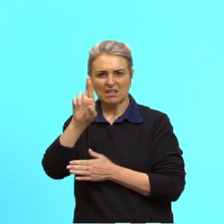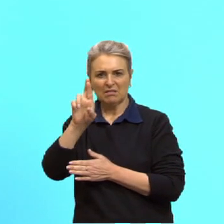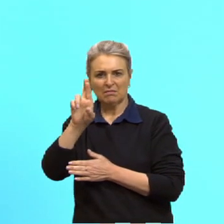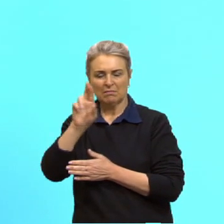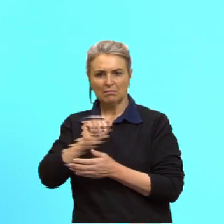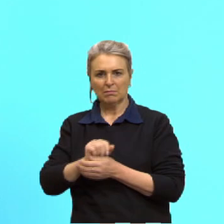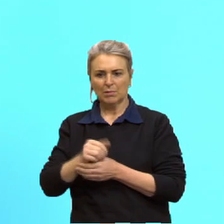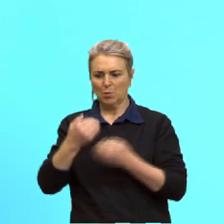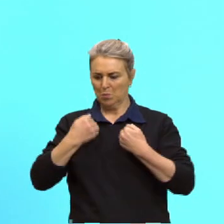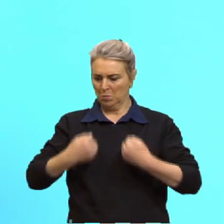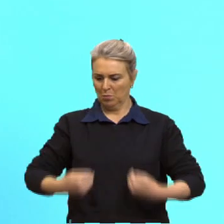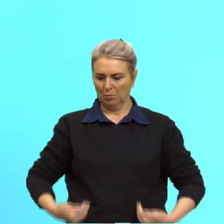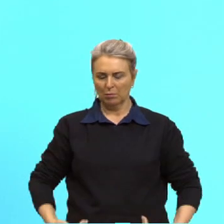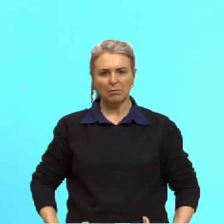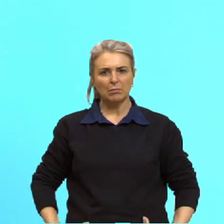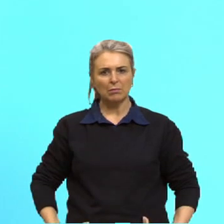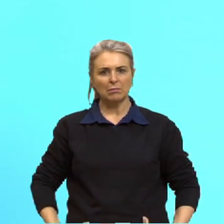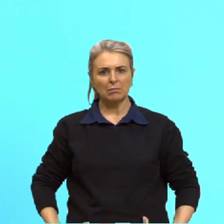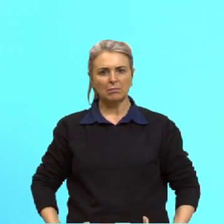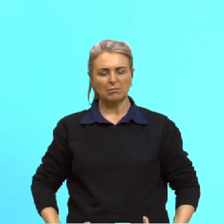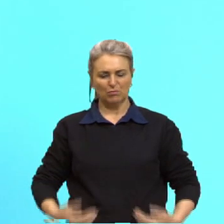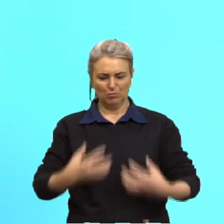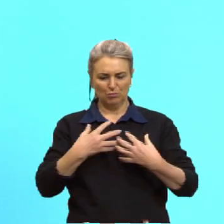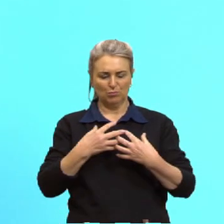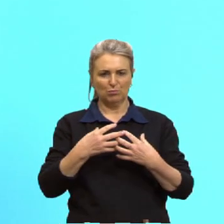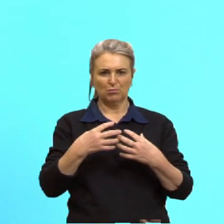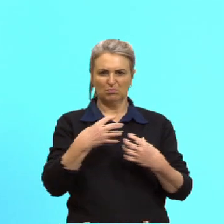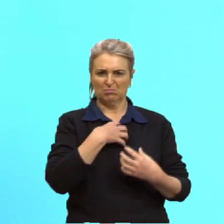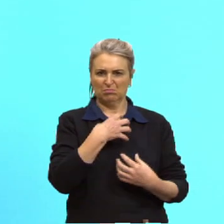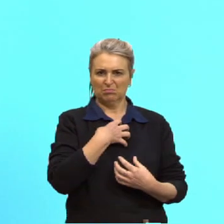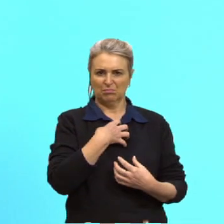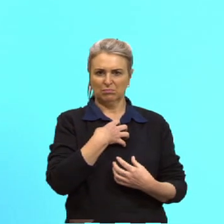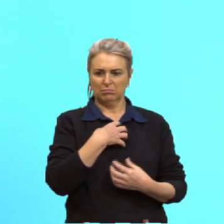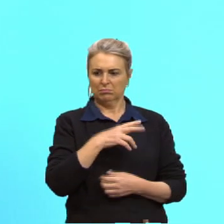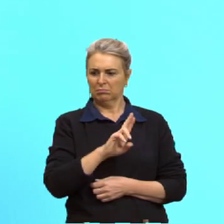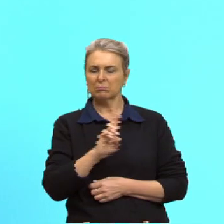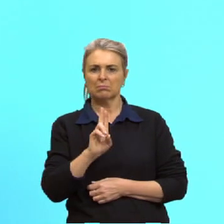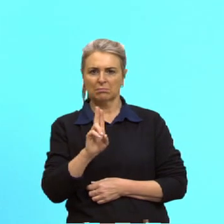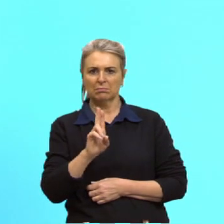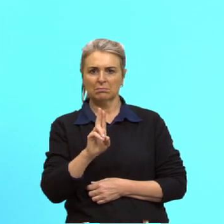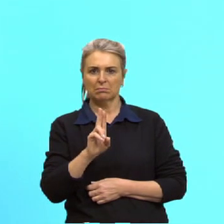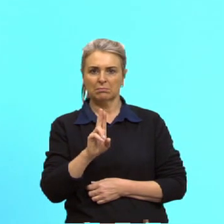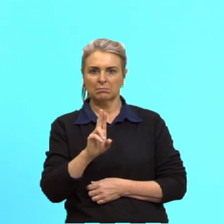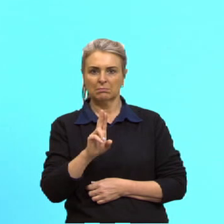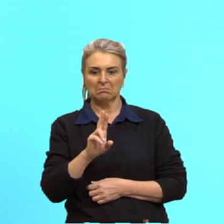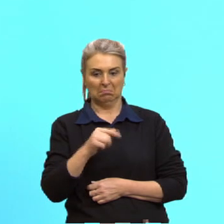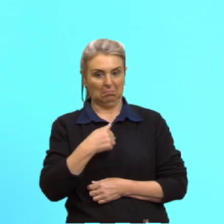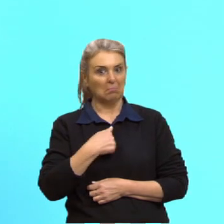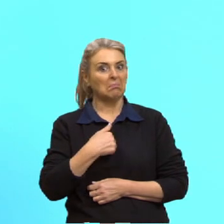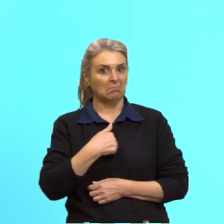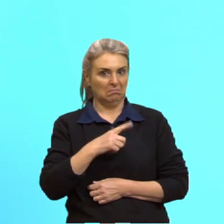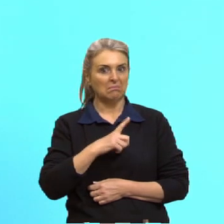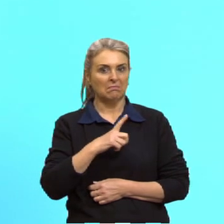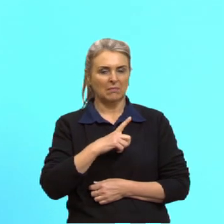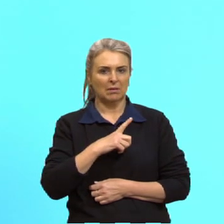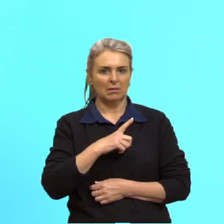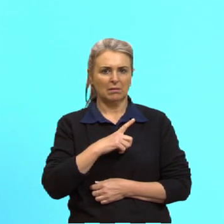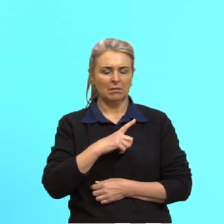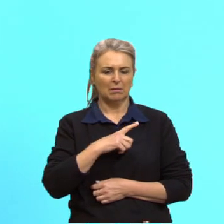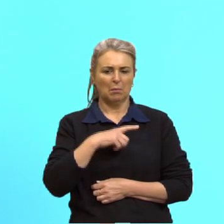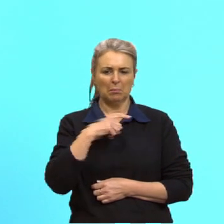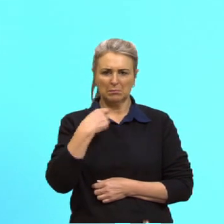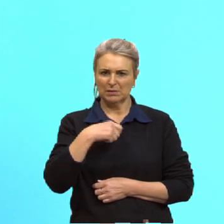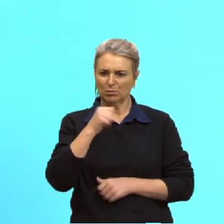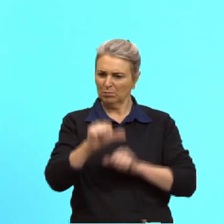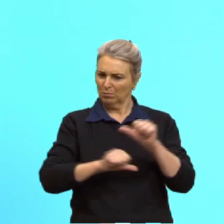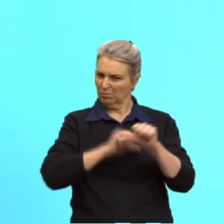Um jeito? Um nome? Tenho os três. E sou? Tenho de mudar quando